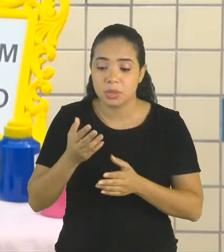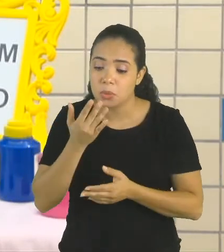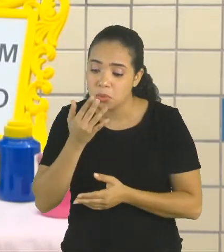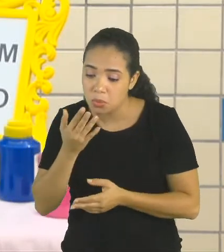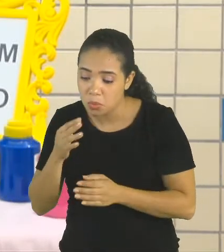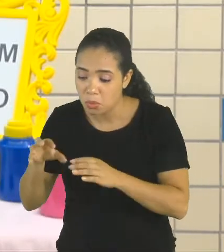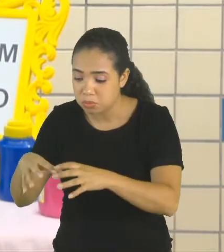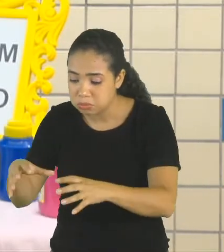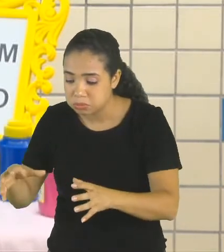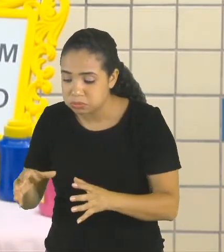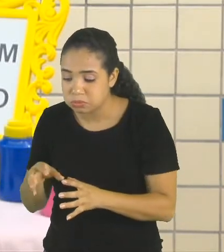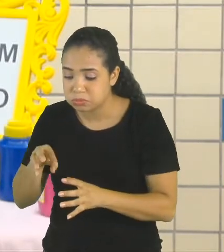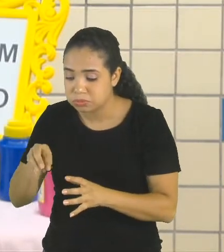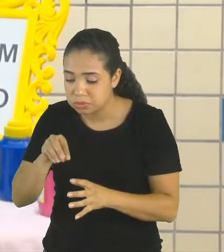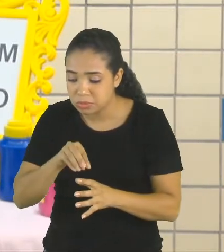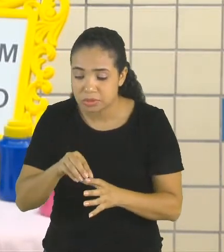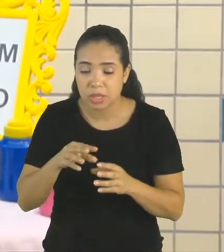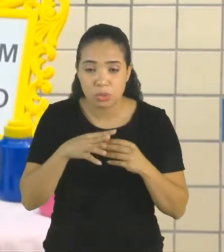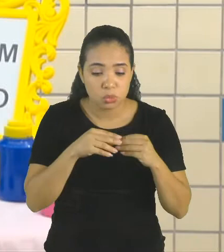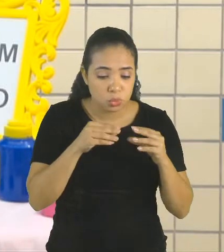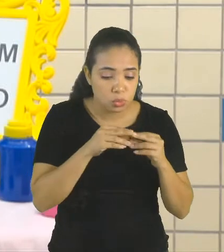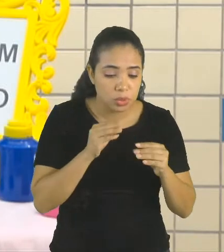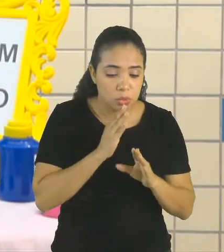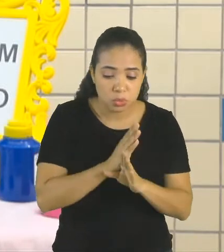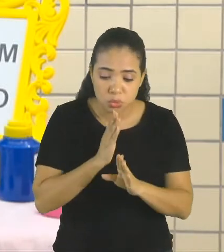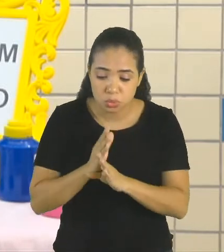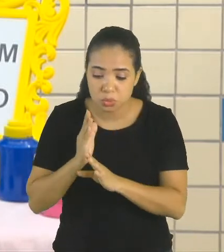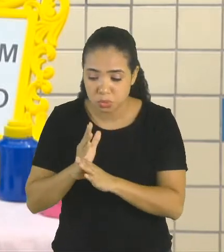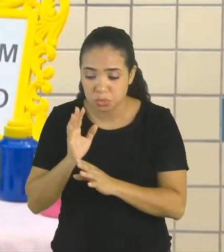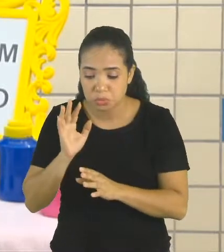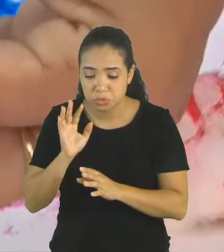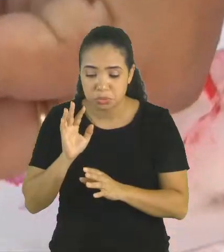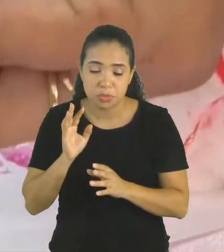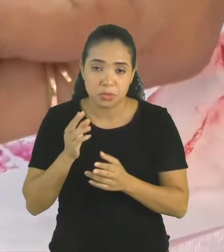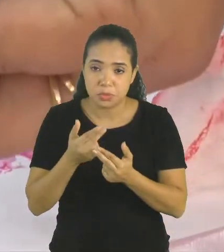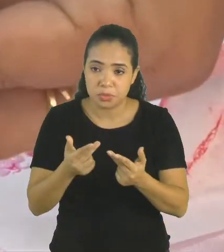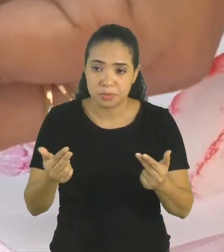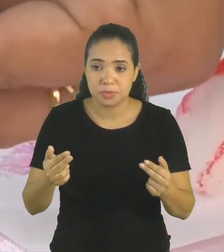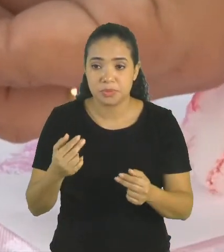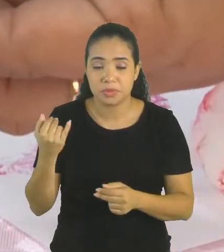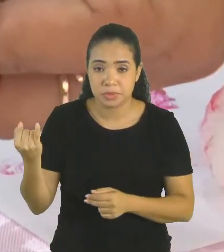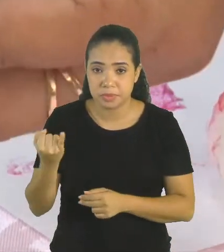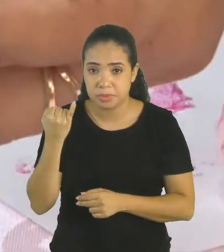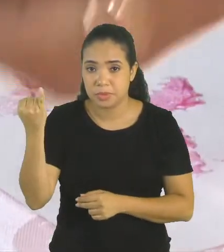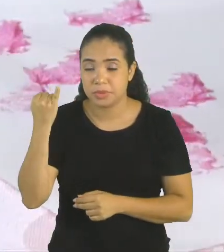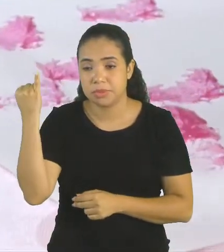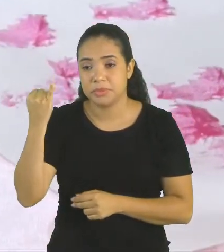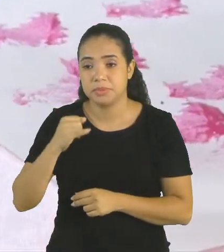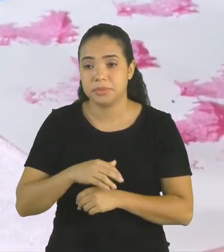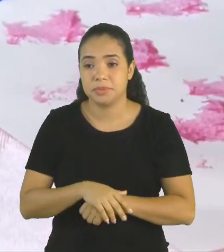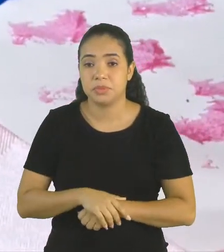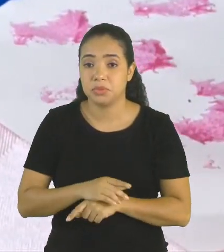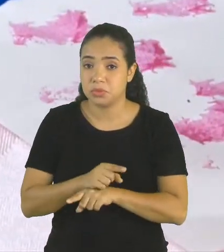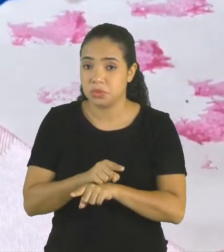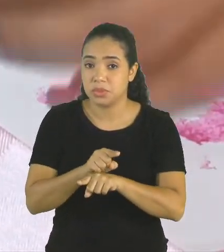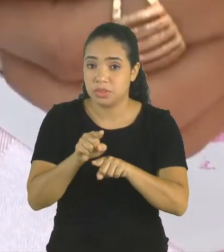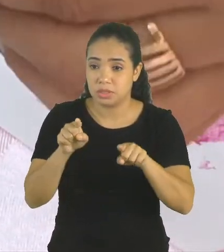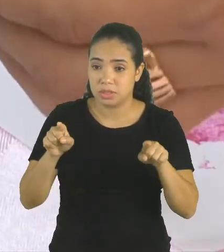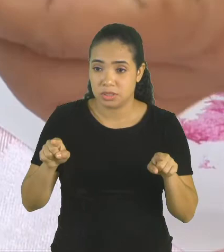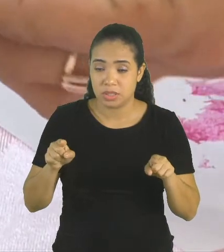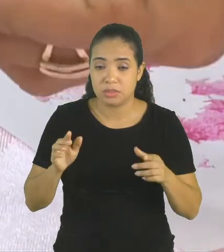usando o algodão e descobrindo várias possibilidades. É muito importante que você